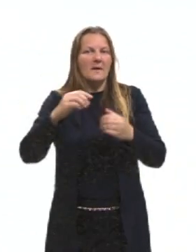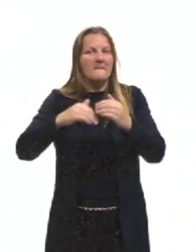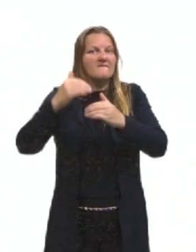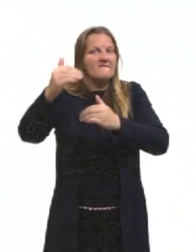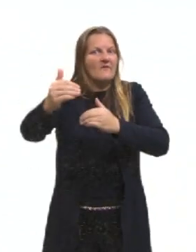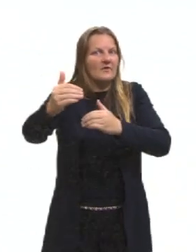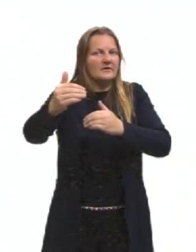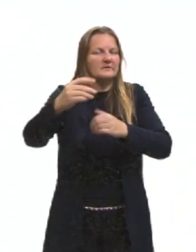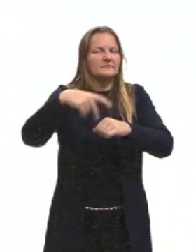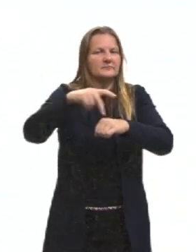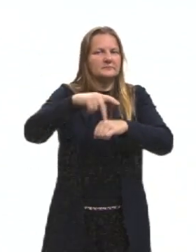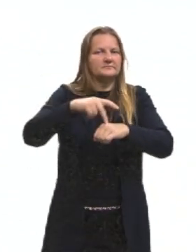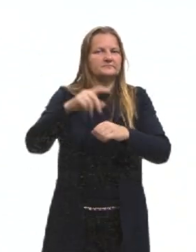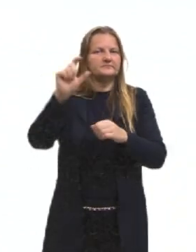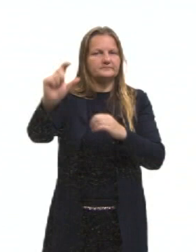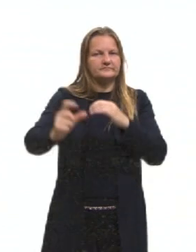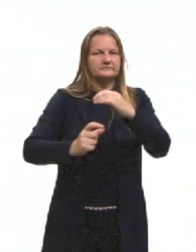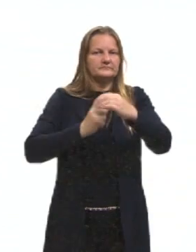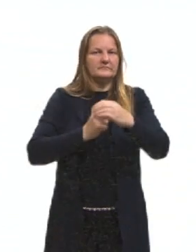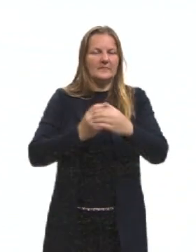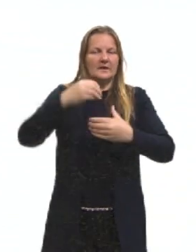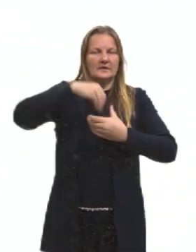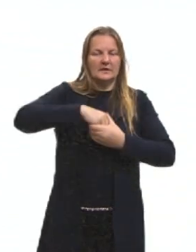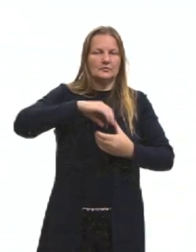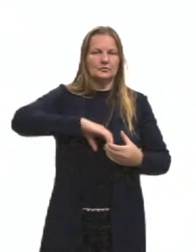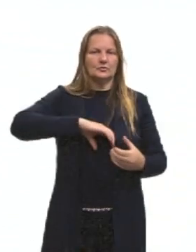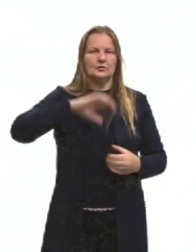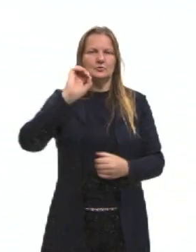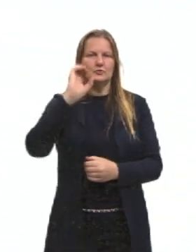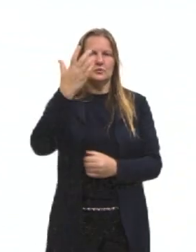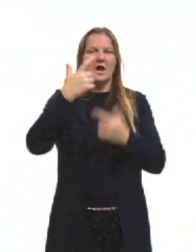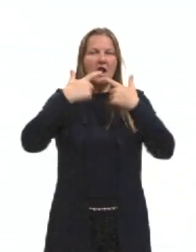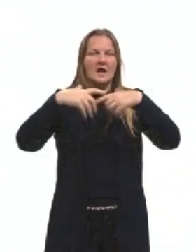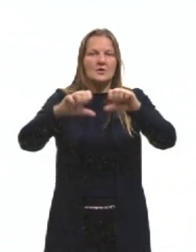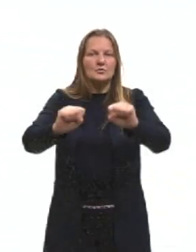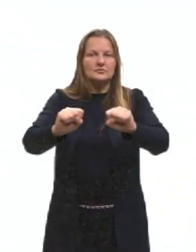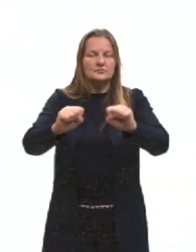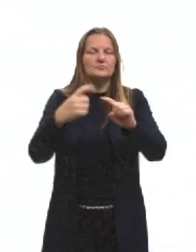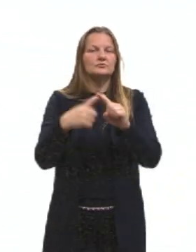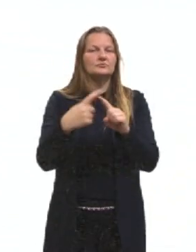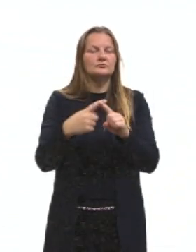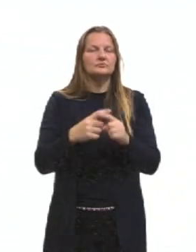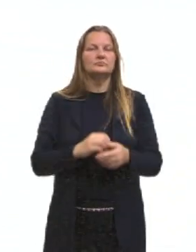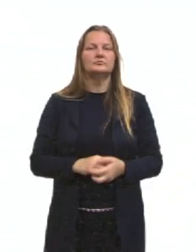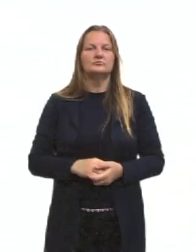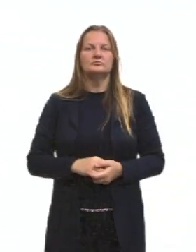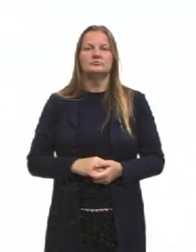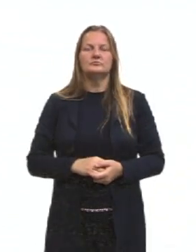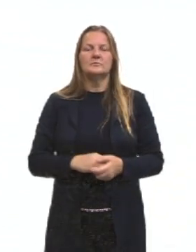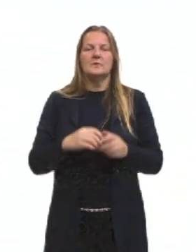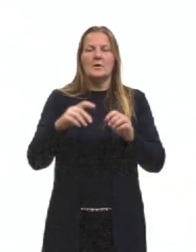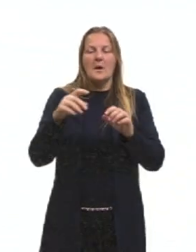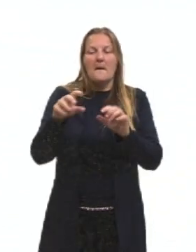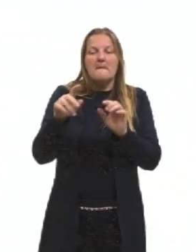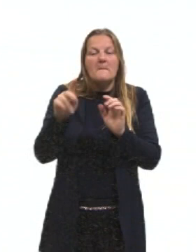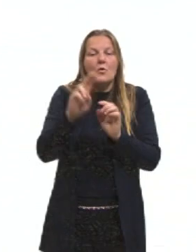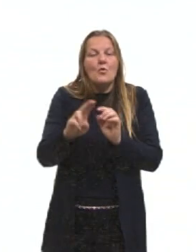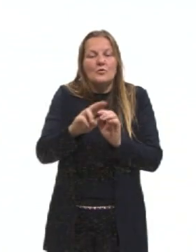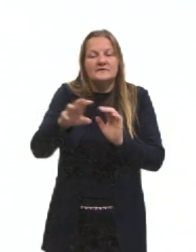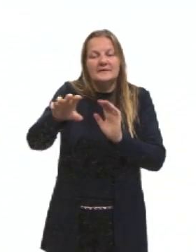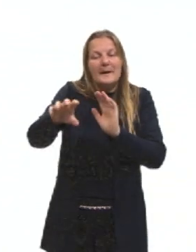Então, o estrangeirismo significa que é um fenômeno linguístico em que ocorre a apropriação da palavra